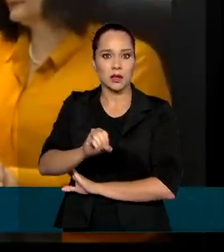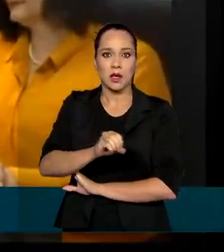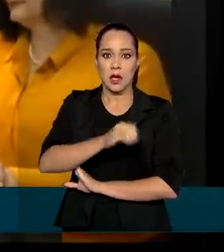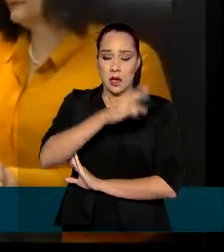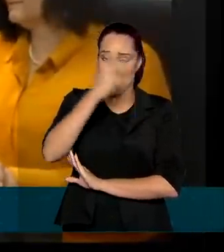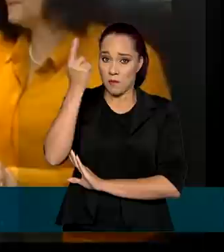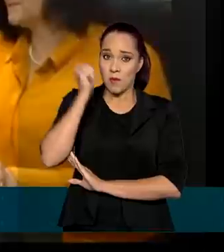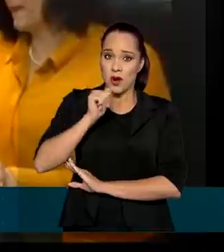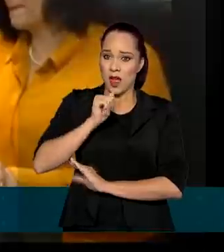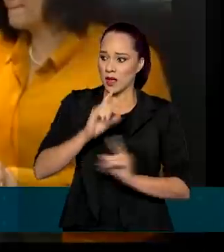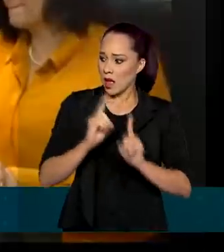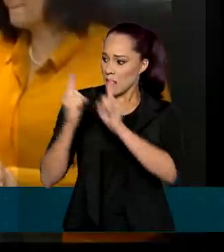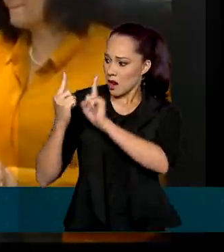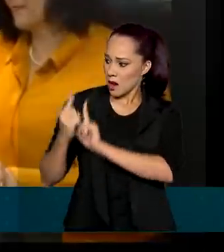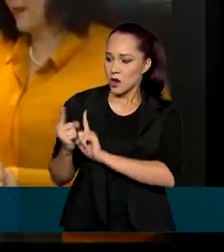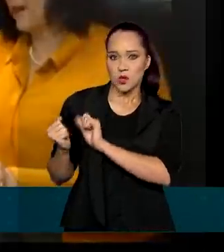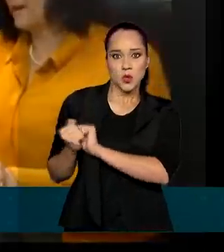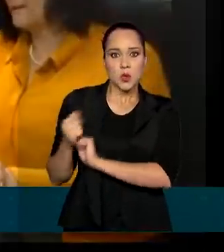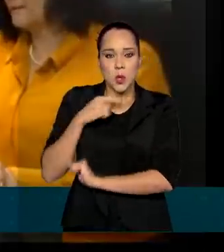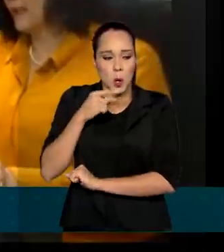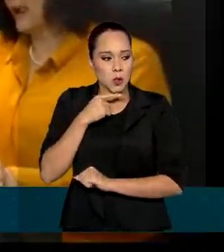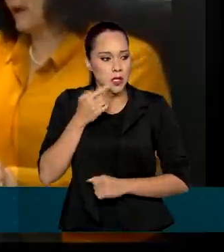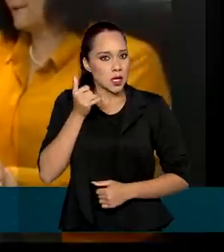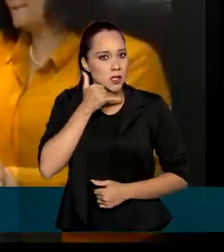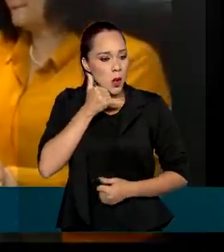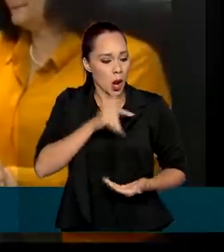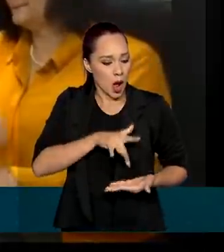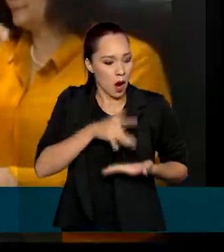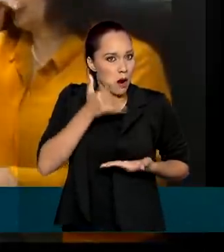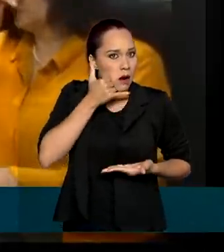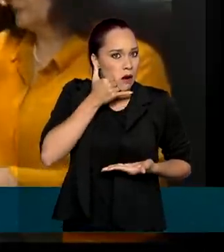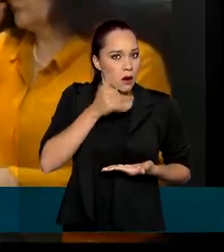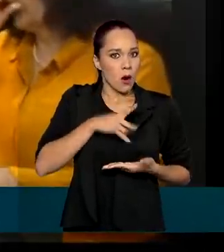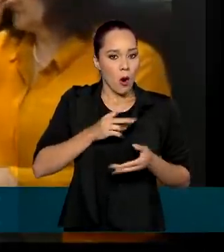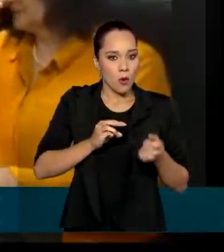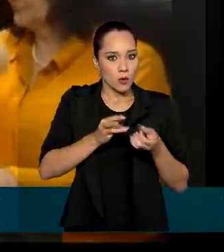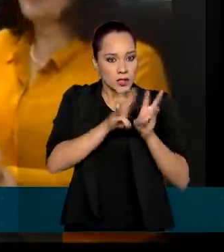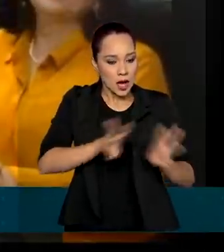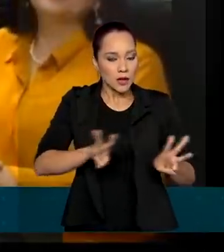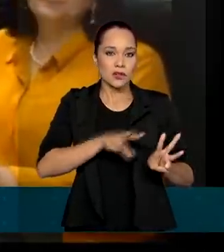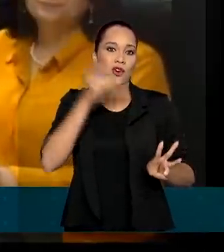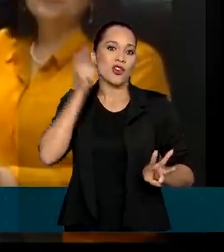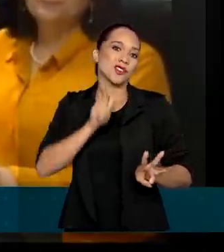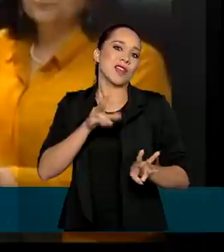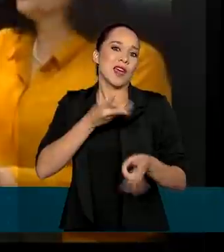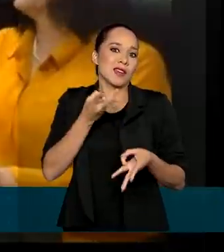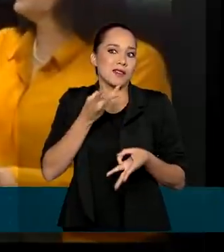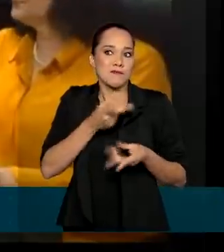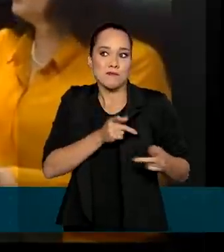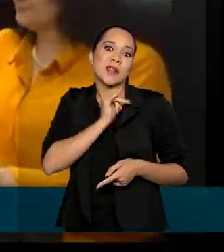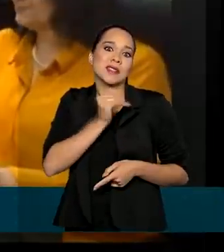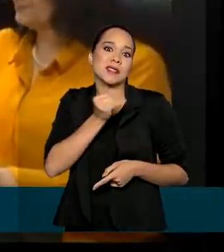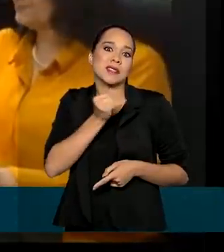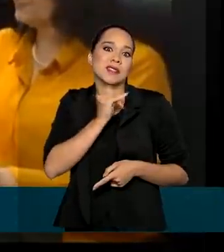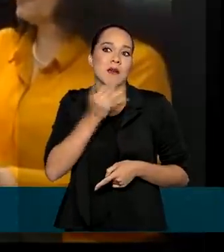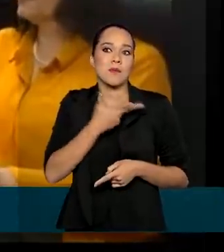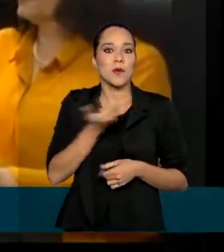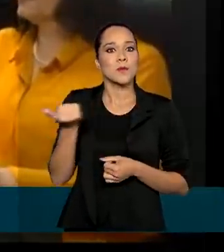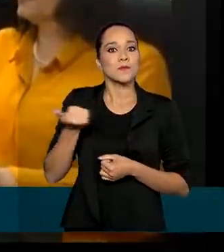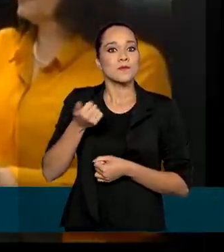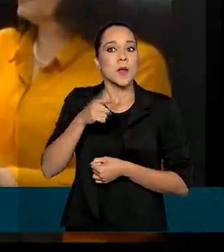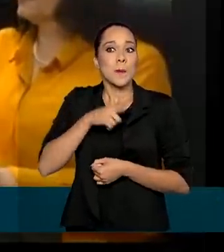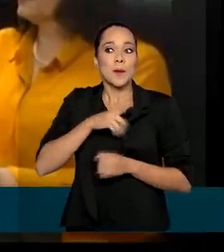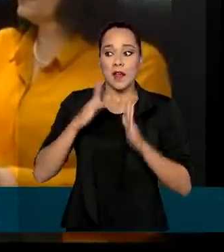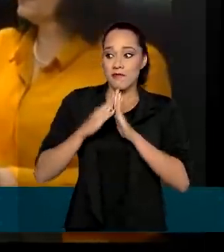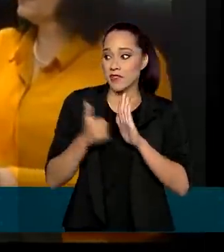lado do agrestor, que não conseguem pegar o telefone para ligar nem entrar no site, elas conseguem mandar para a vizinha, por exemplo, por favor,